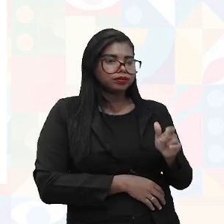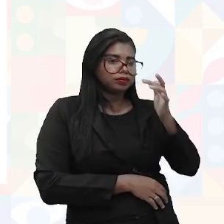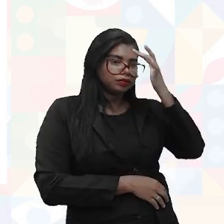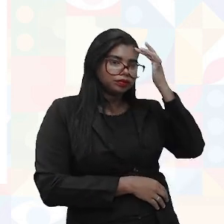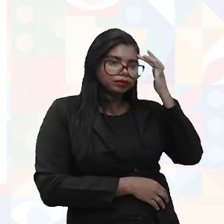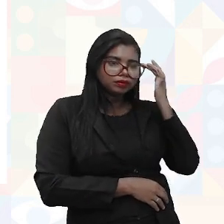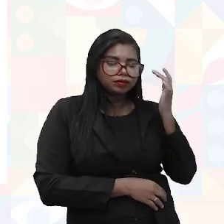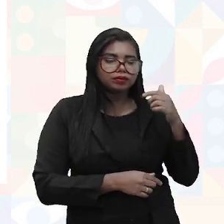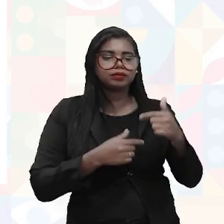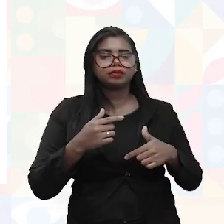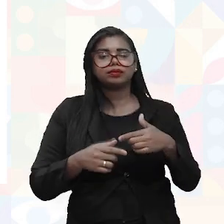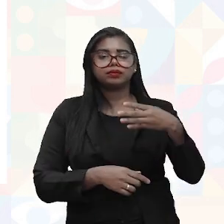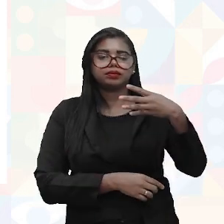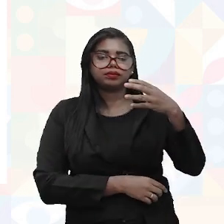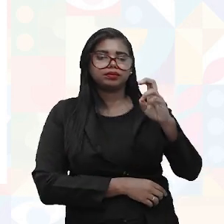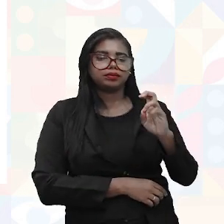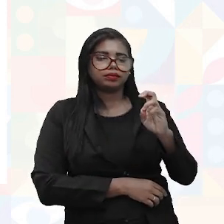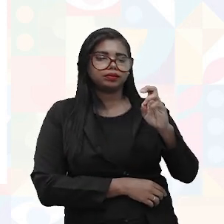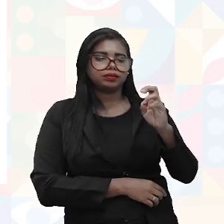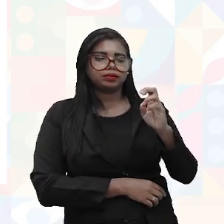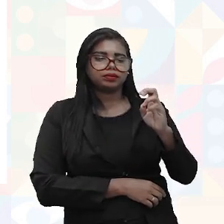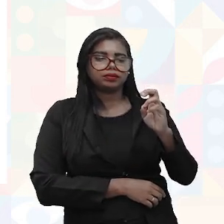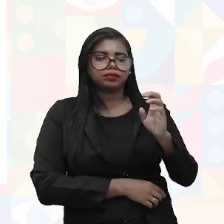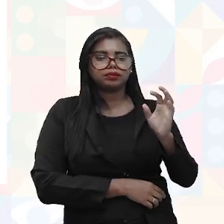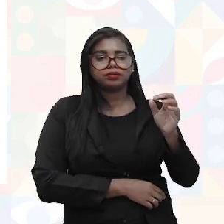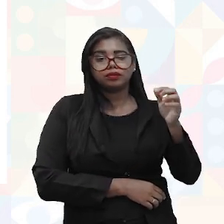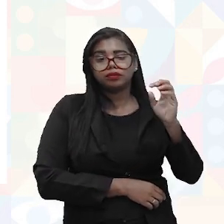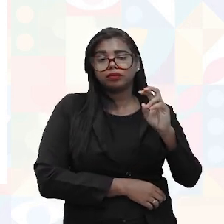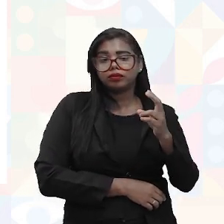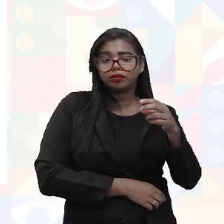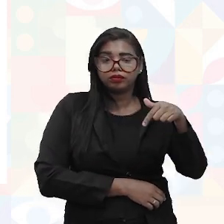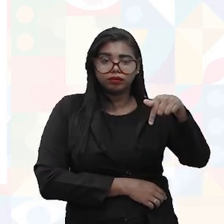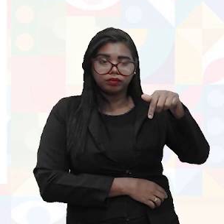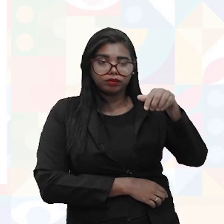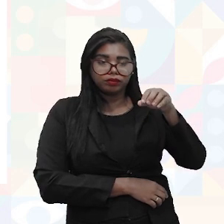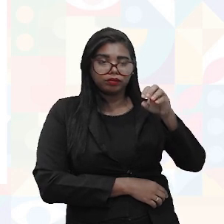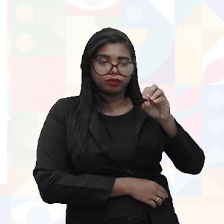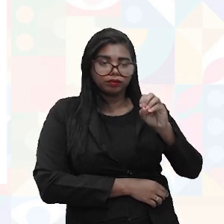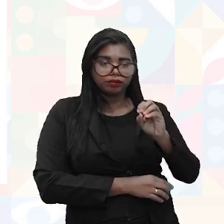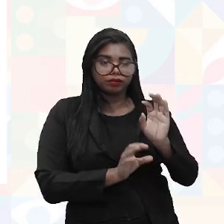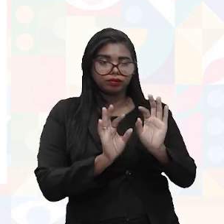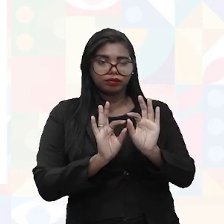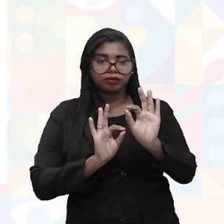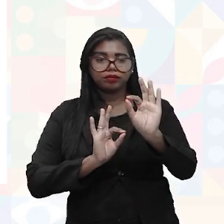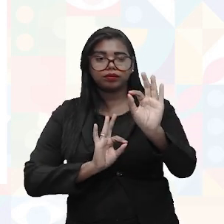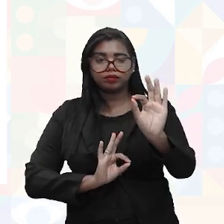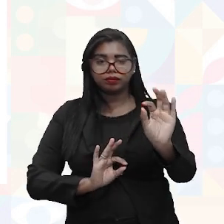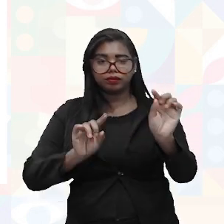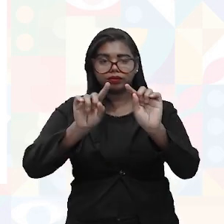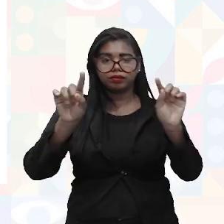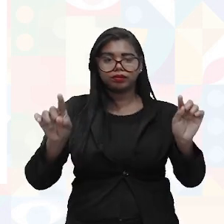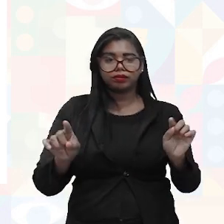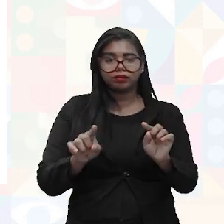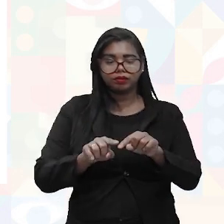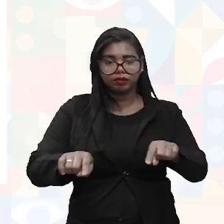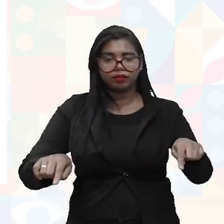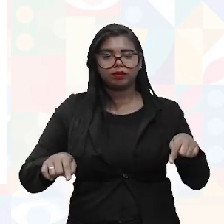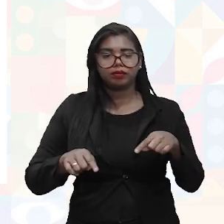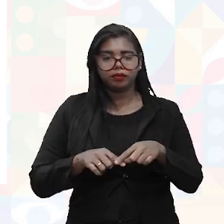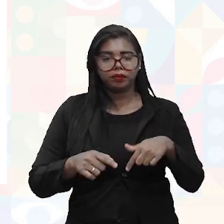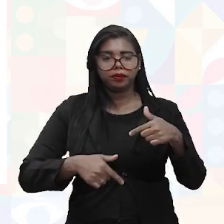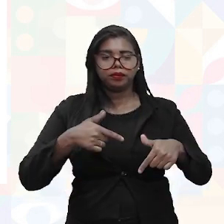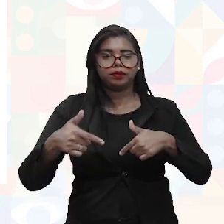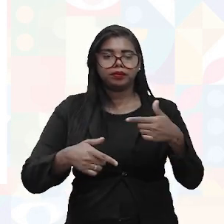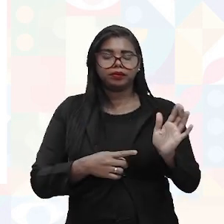45 a 70, né? Aquela distância. e aí eu também tenho que ter a área de trabalho dentro da zona de alcance